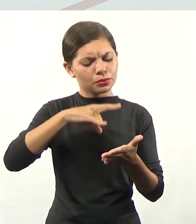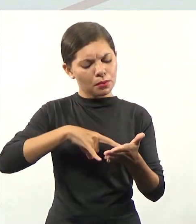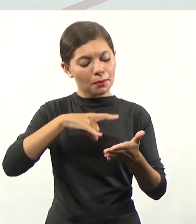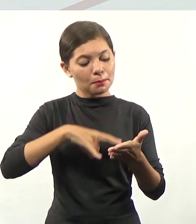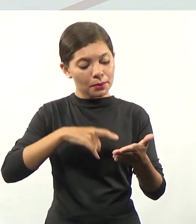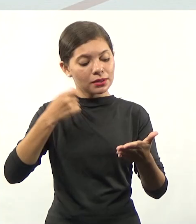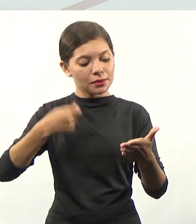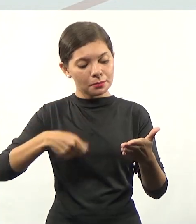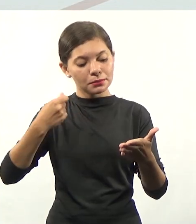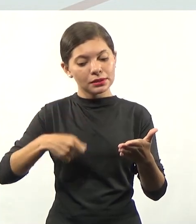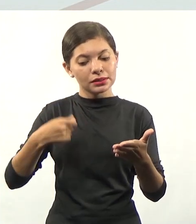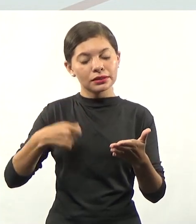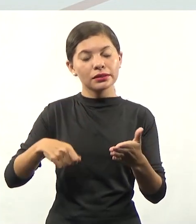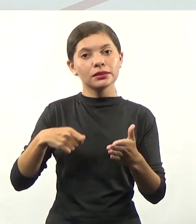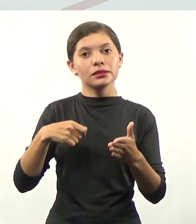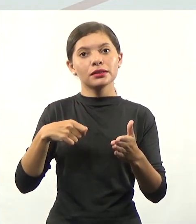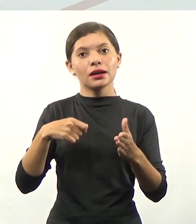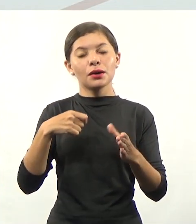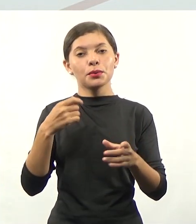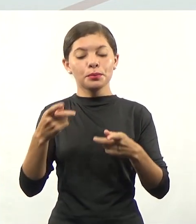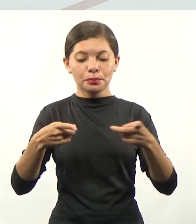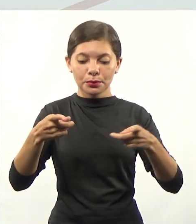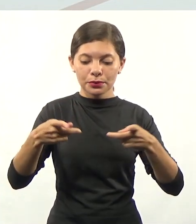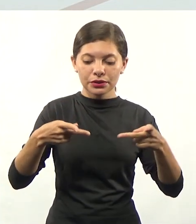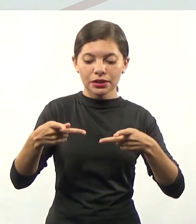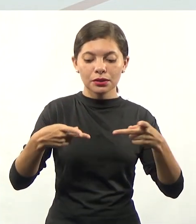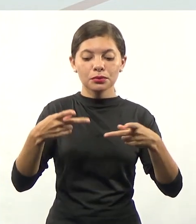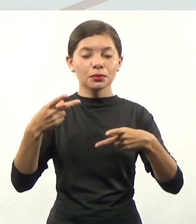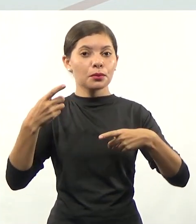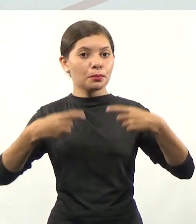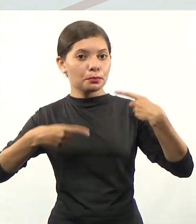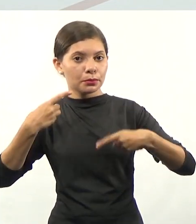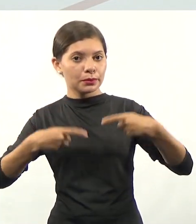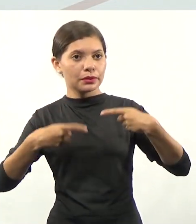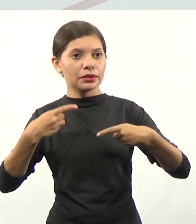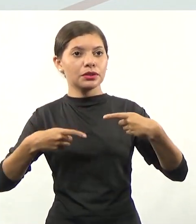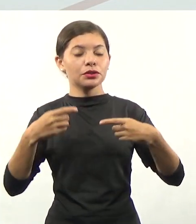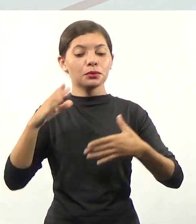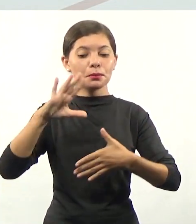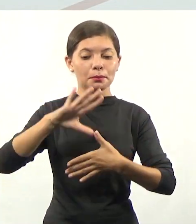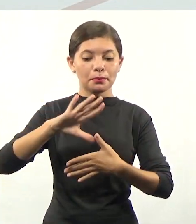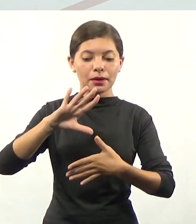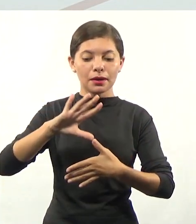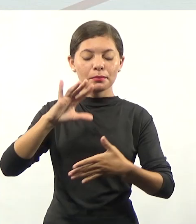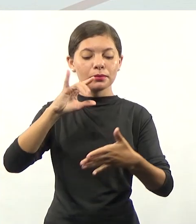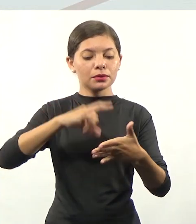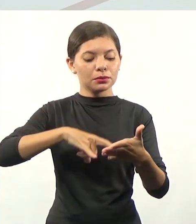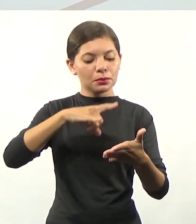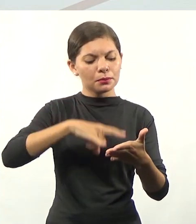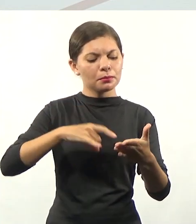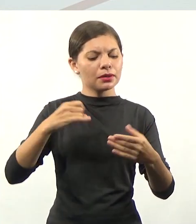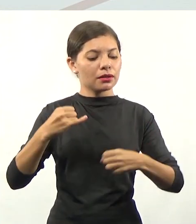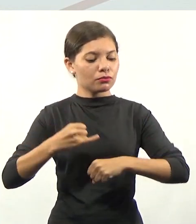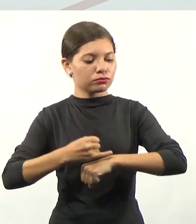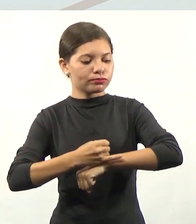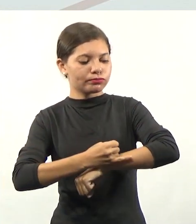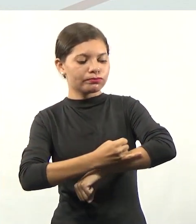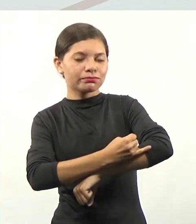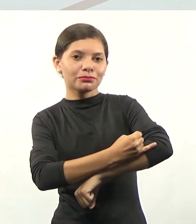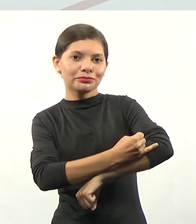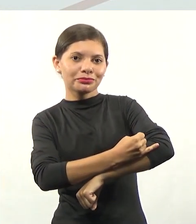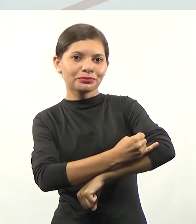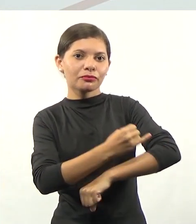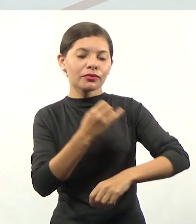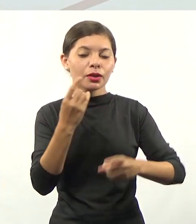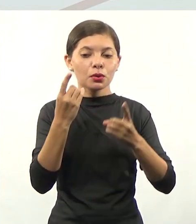necessários, como o projeto político-pedagógico, mapa e documentos com relação à infraestrutura, dados